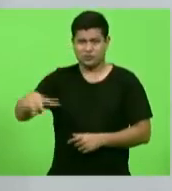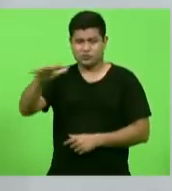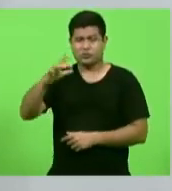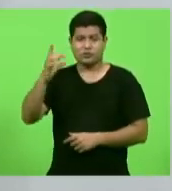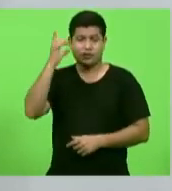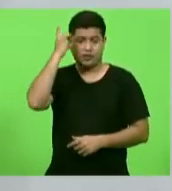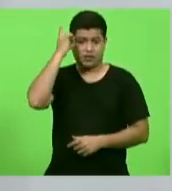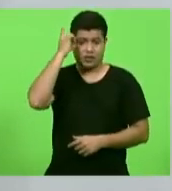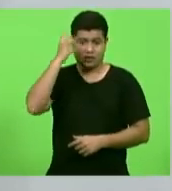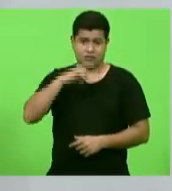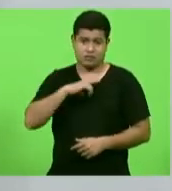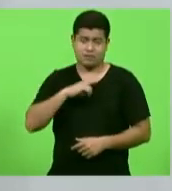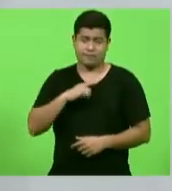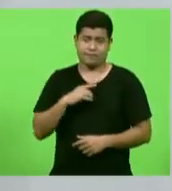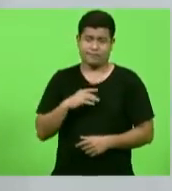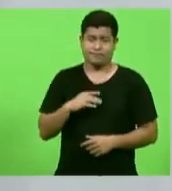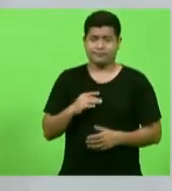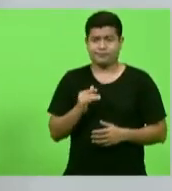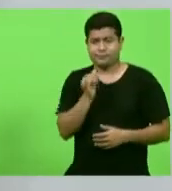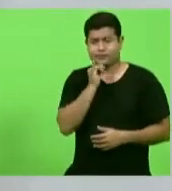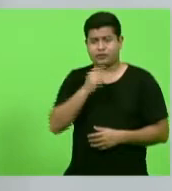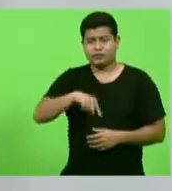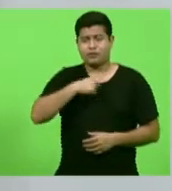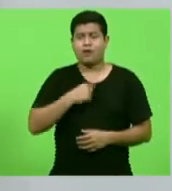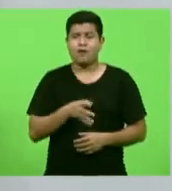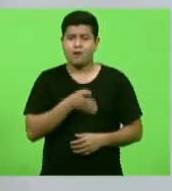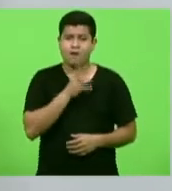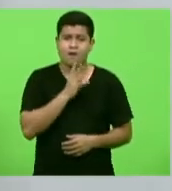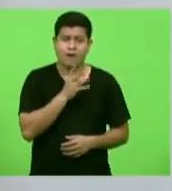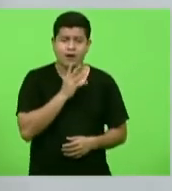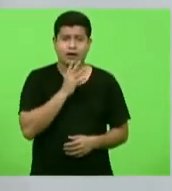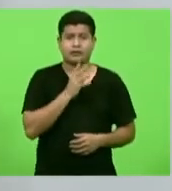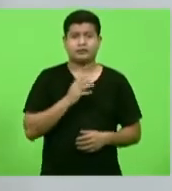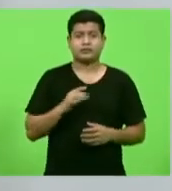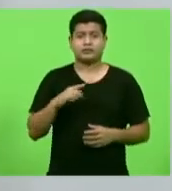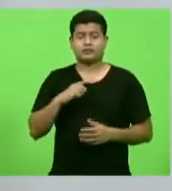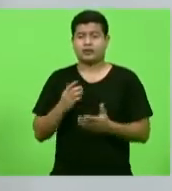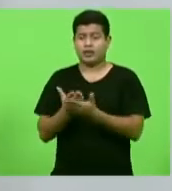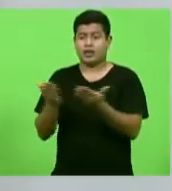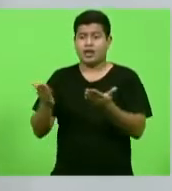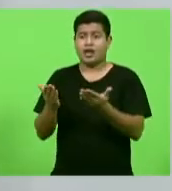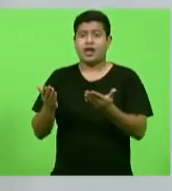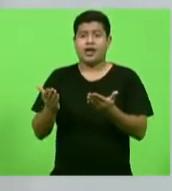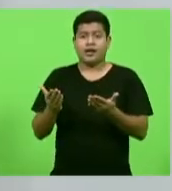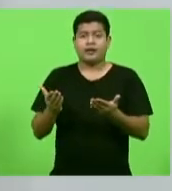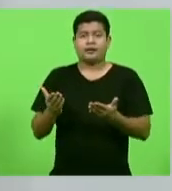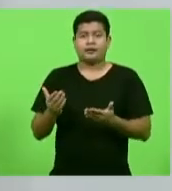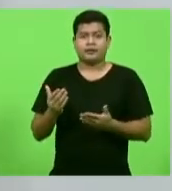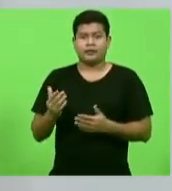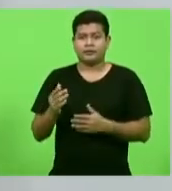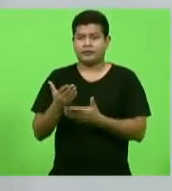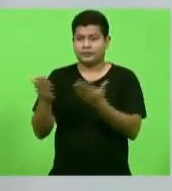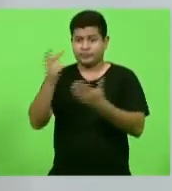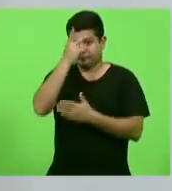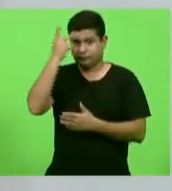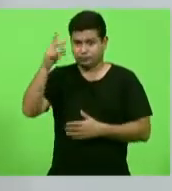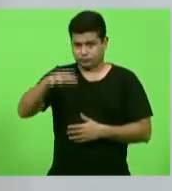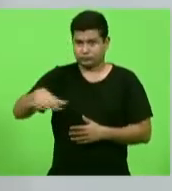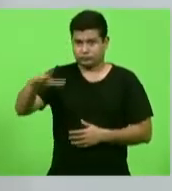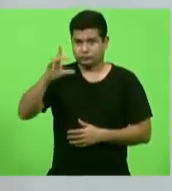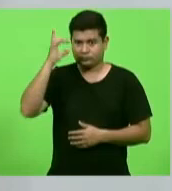temos conhecimento suficiente para afirmar que as pessoas com síndrome de Down